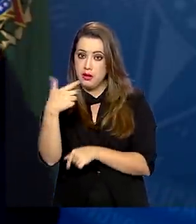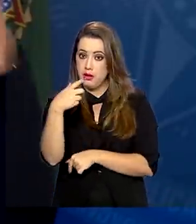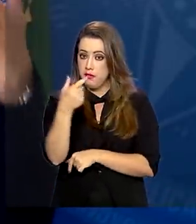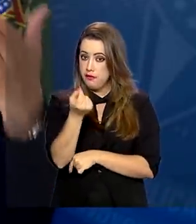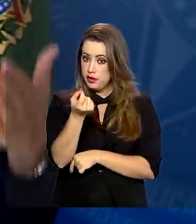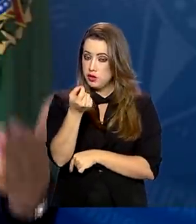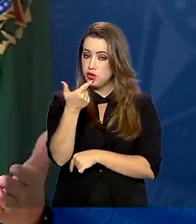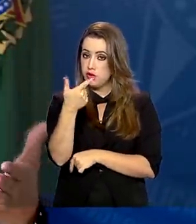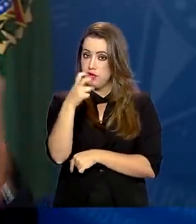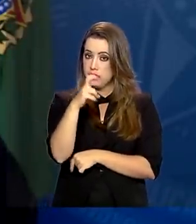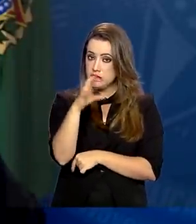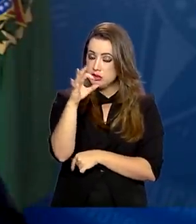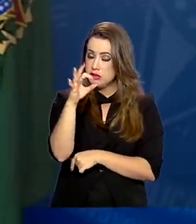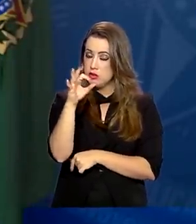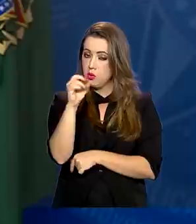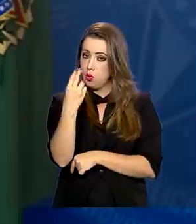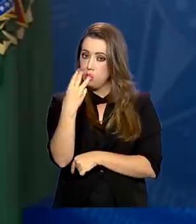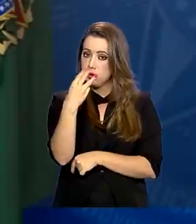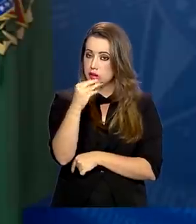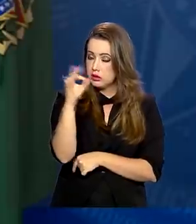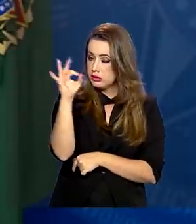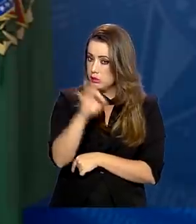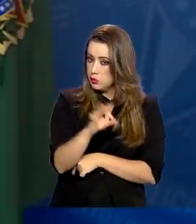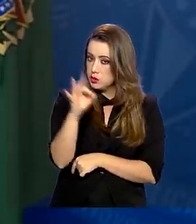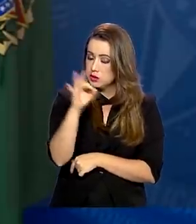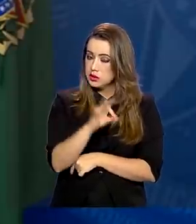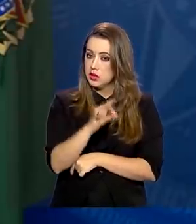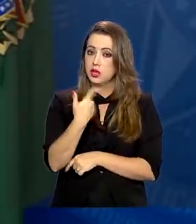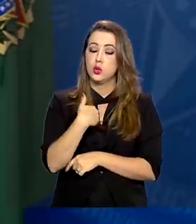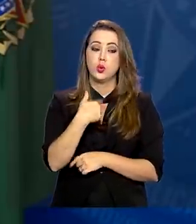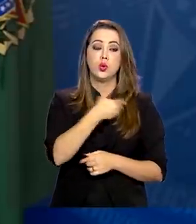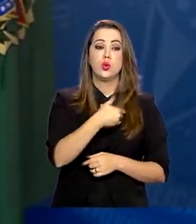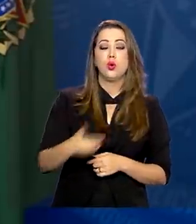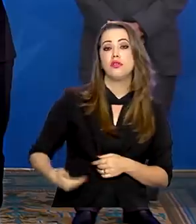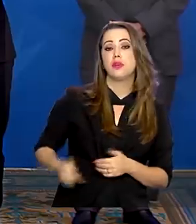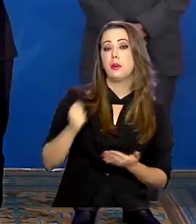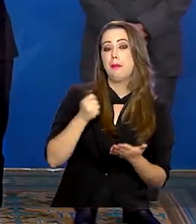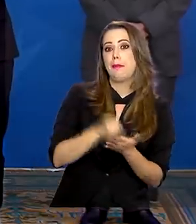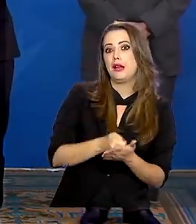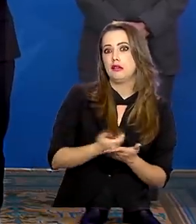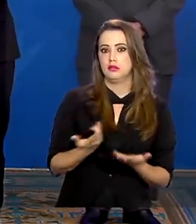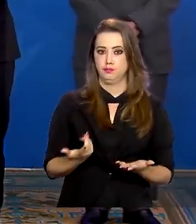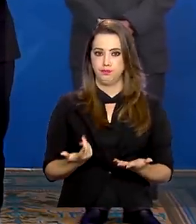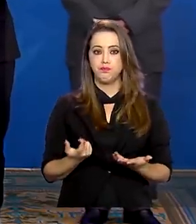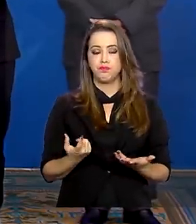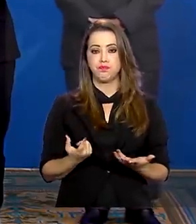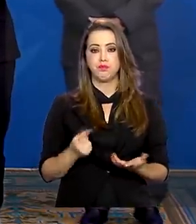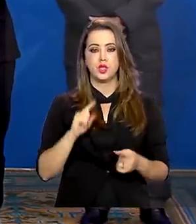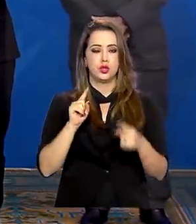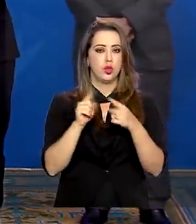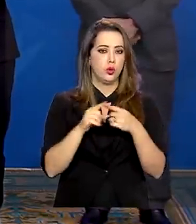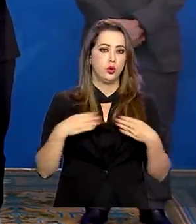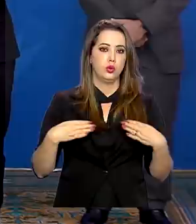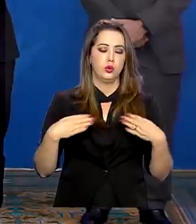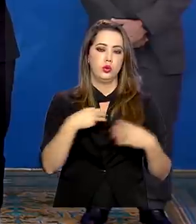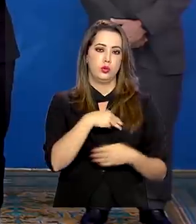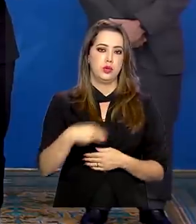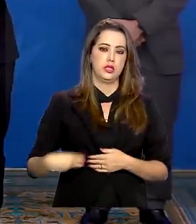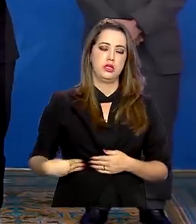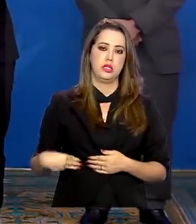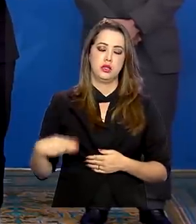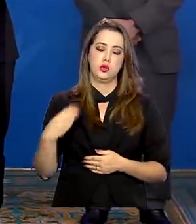ou até 30%. E o governo vai cobrir esta diferença de salário. Segundo o ministro Paulo Guedes, as medidas